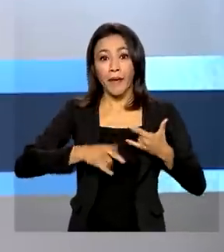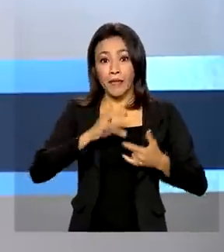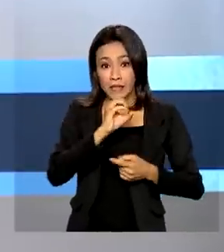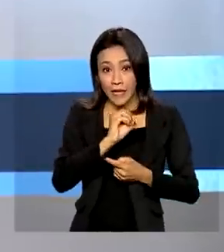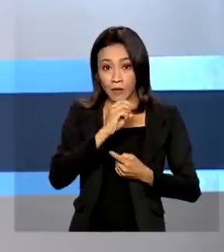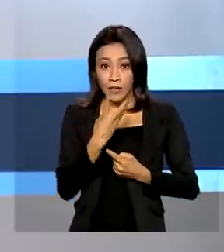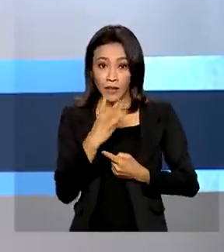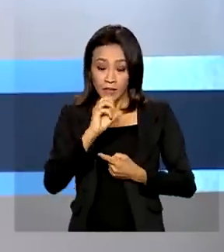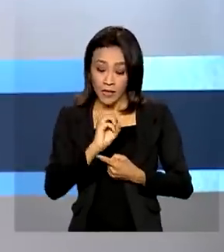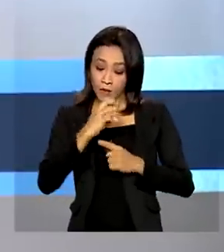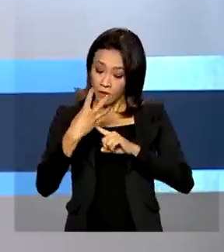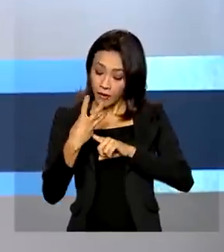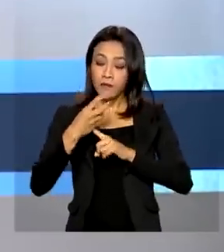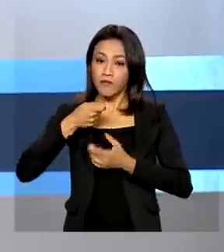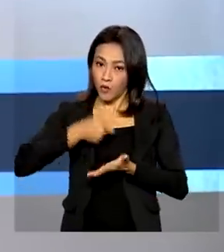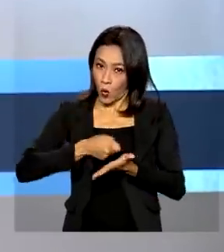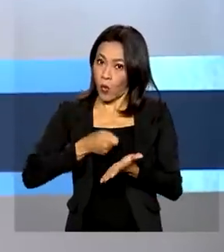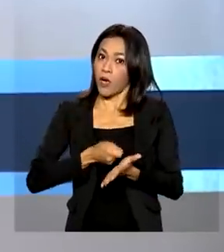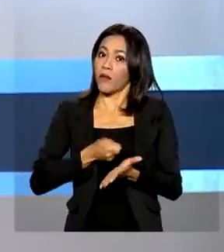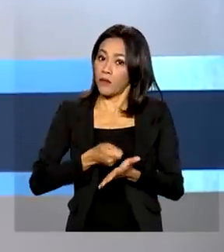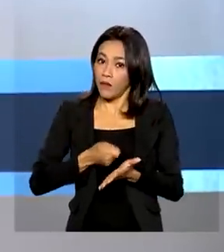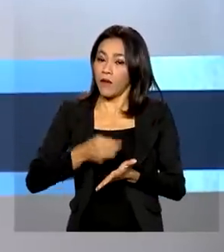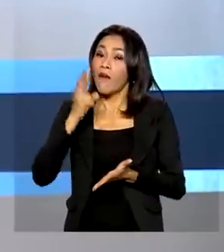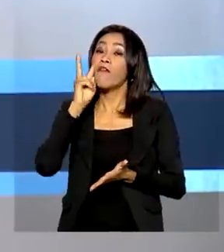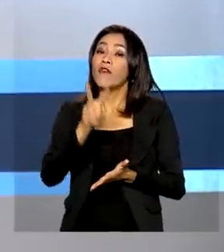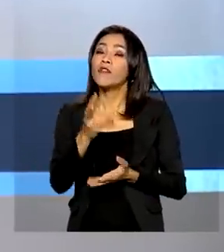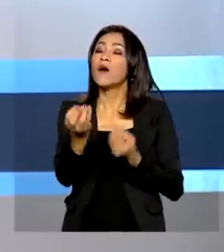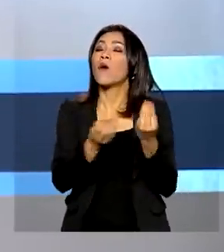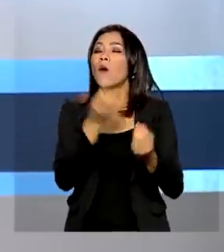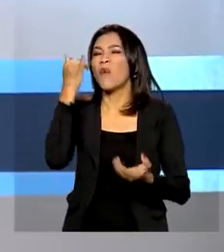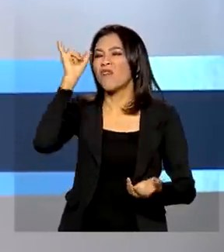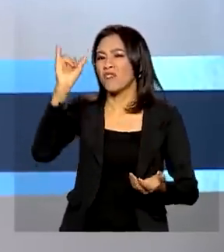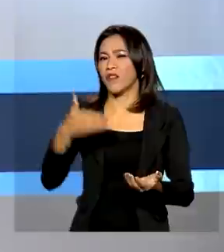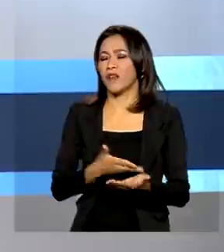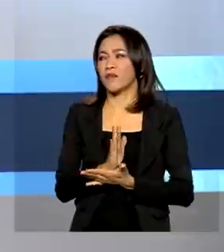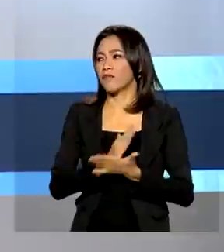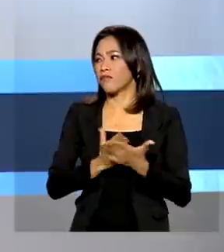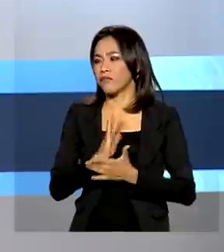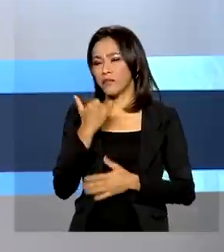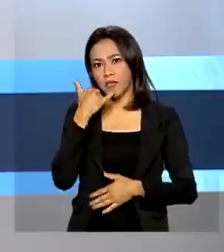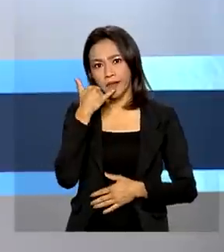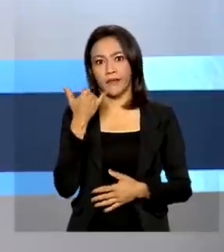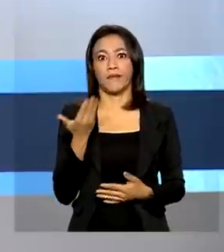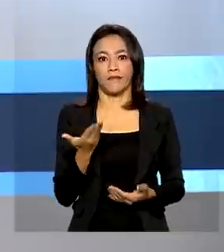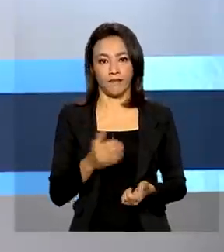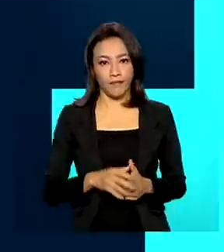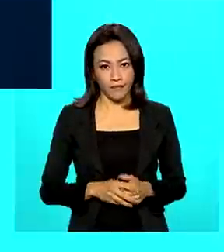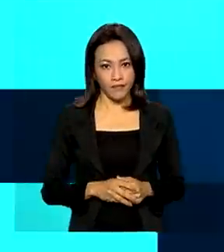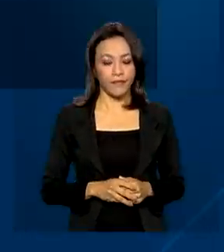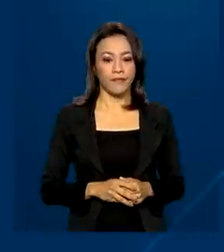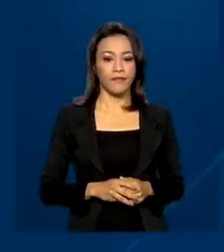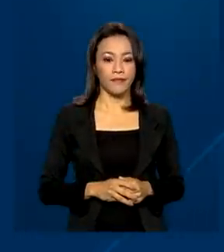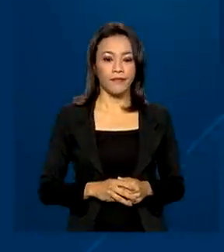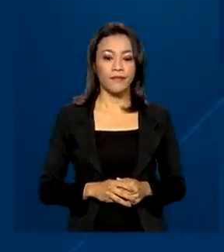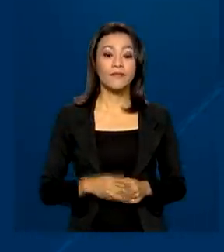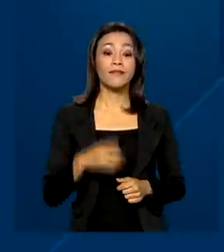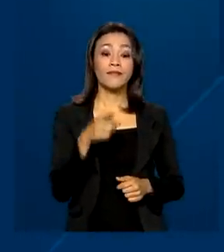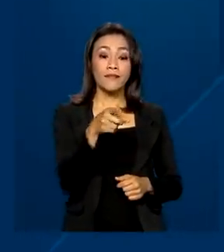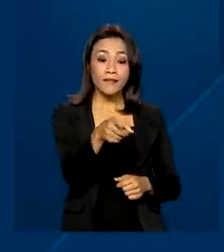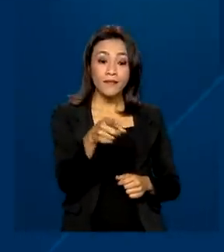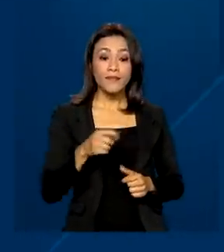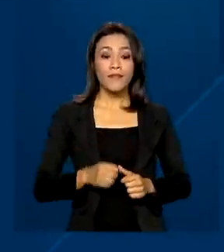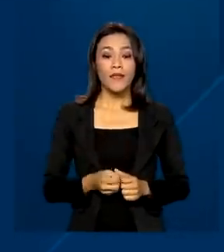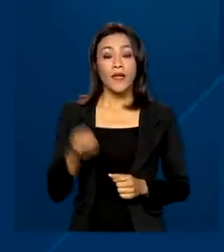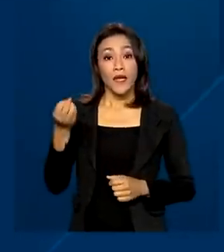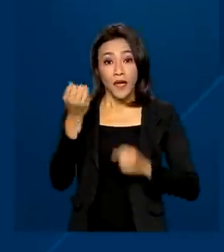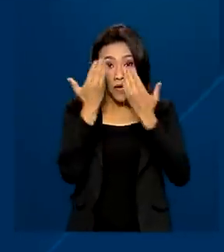continua obrigatório. Veja o que você pode fazer para combater esse tipo de ligação. O novo espaço